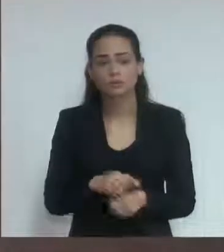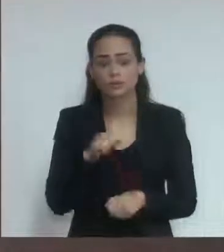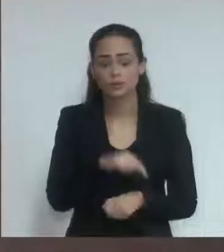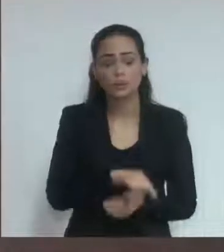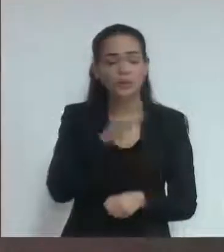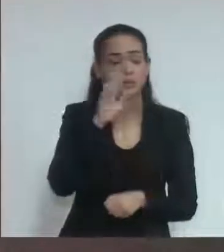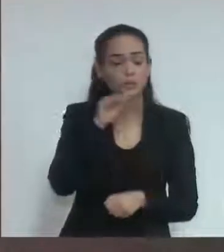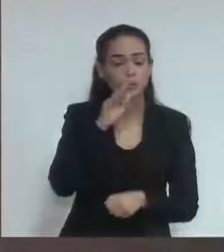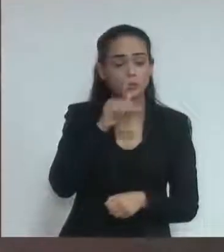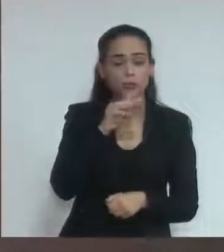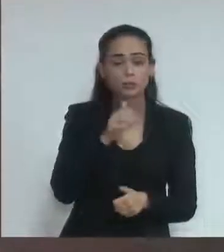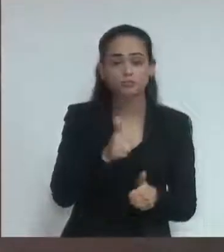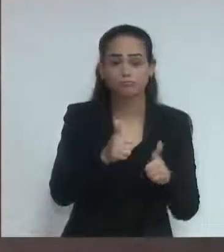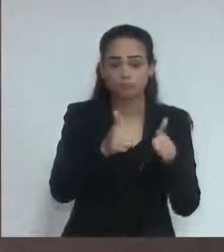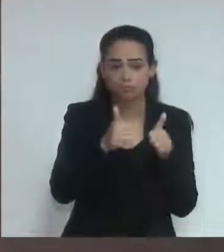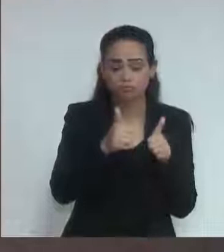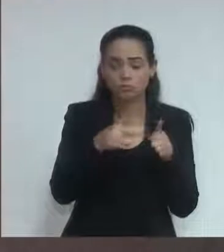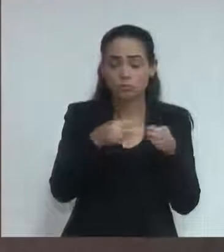pelos ruins.